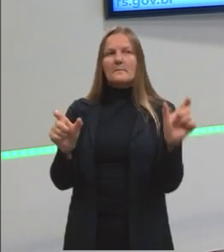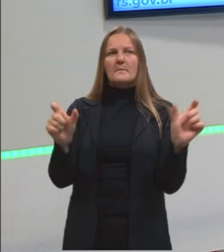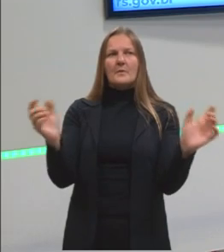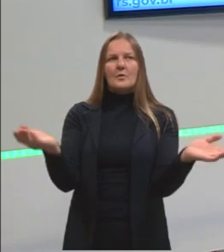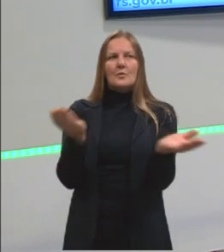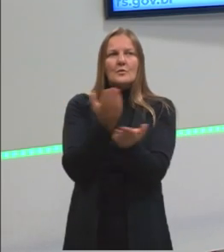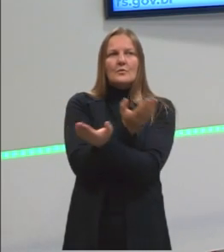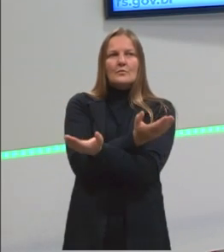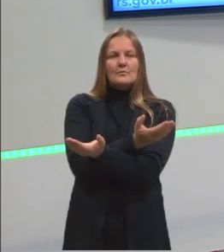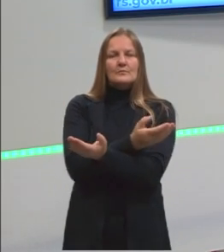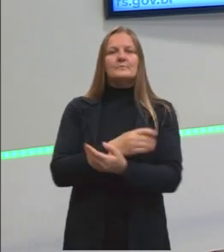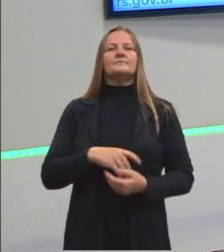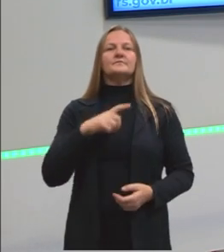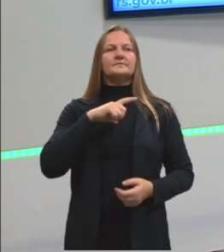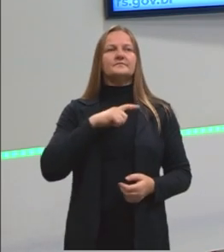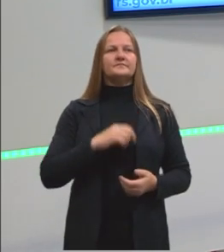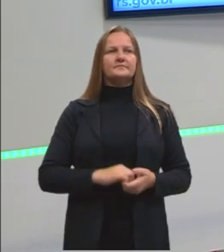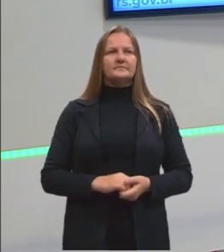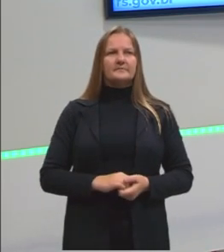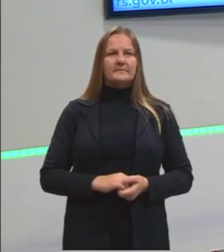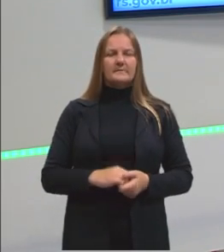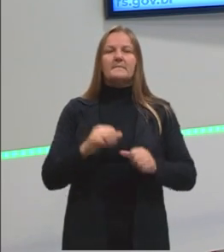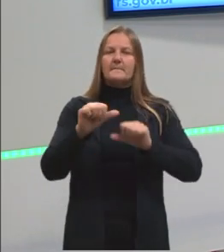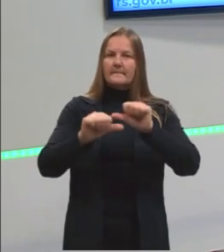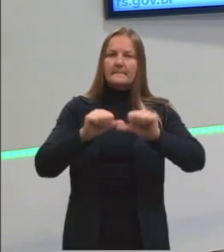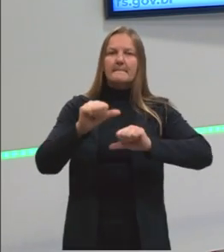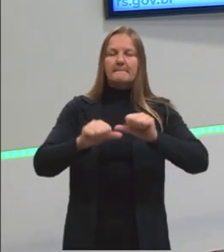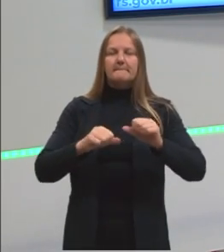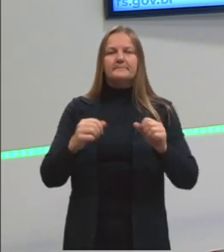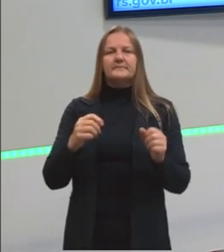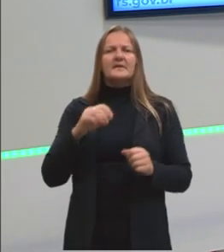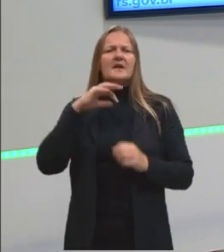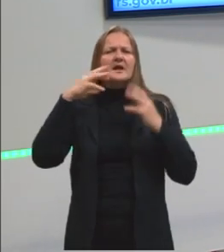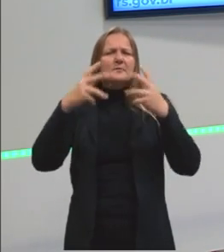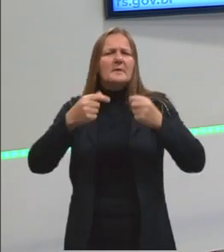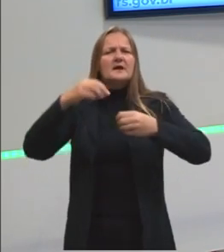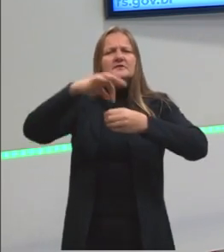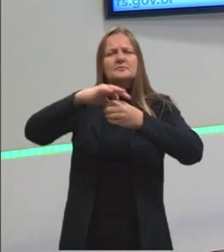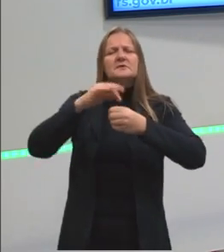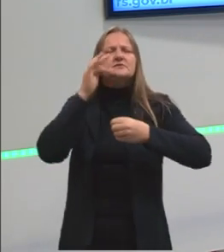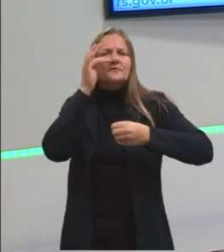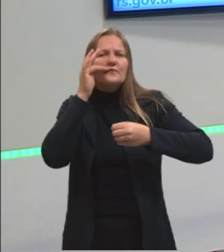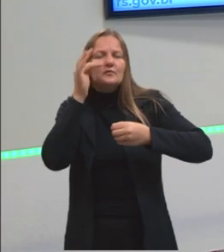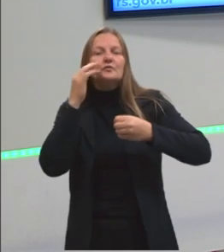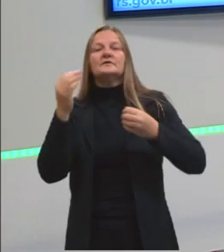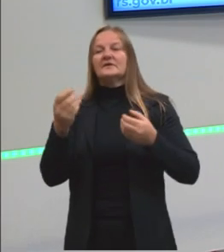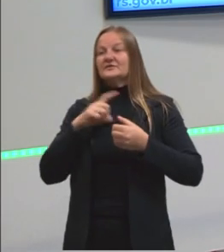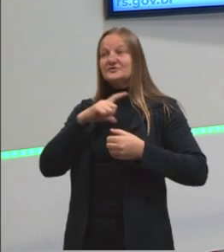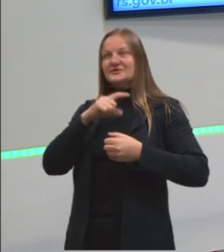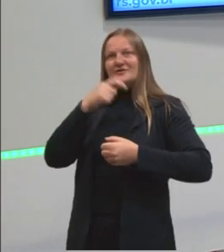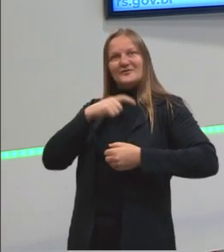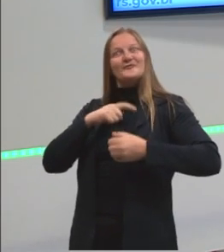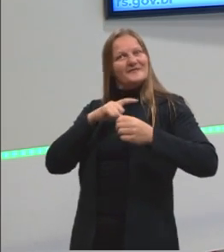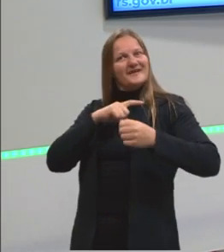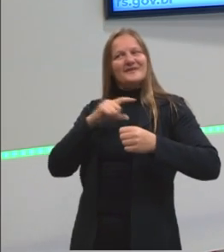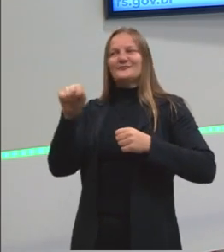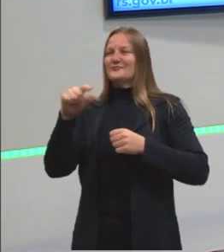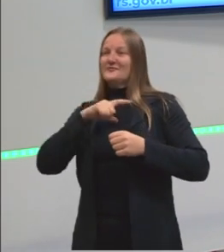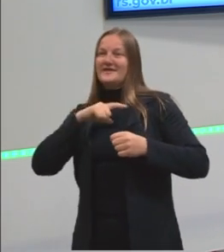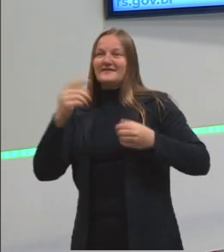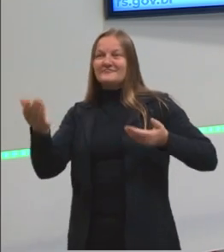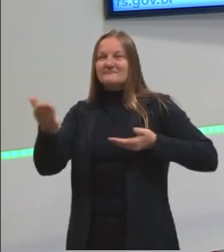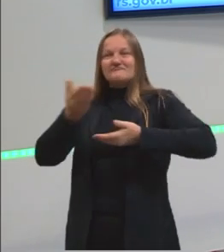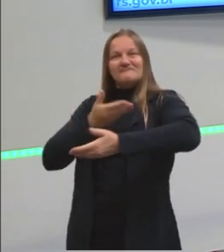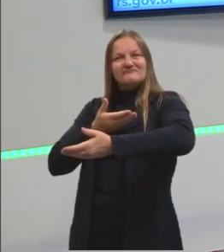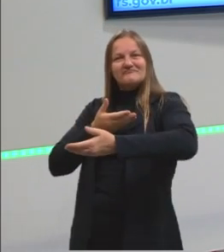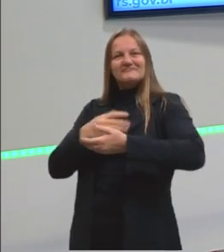disposição. Então, a troca entre animais, sementes, frutas, era a troca